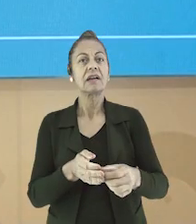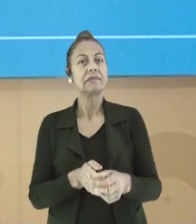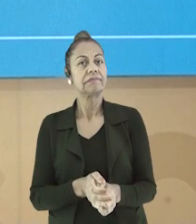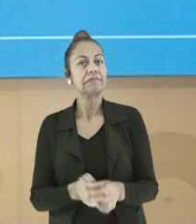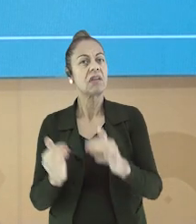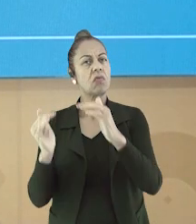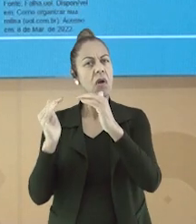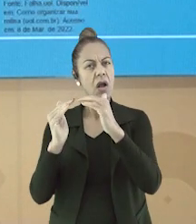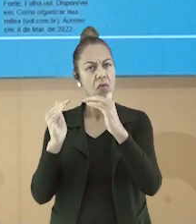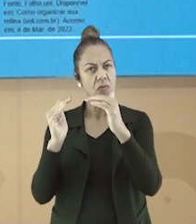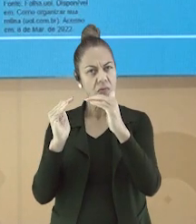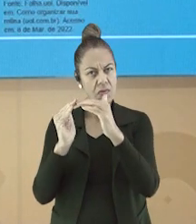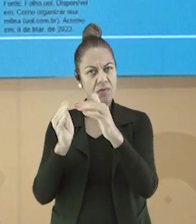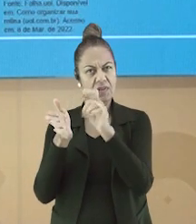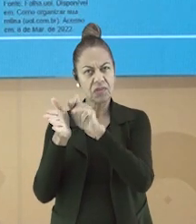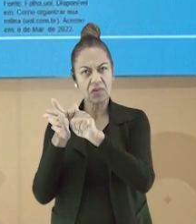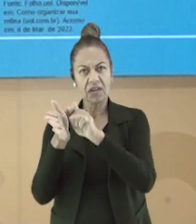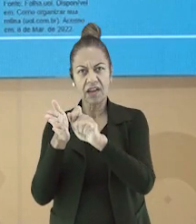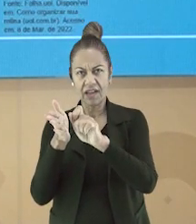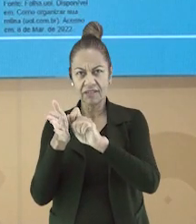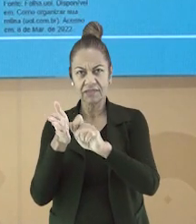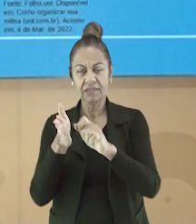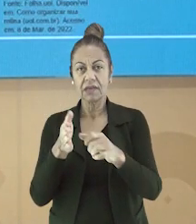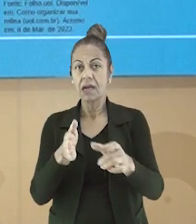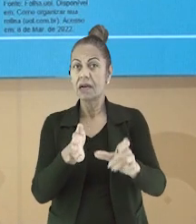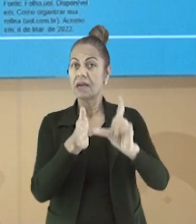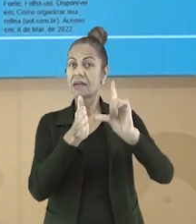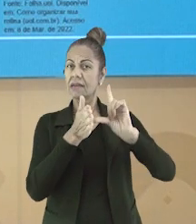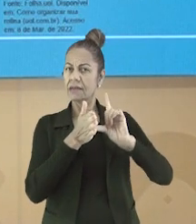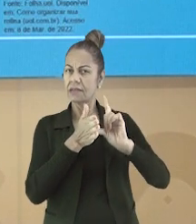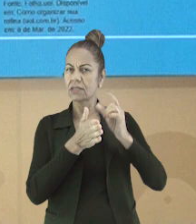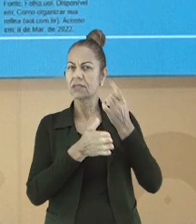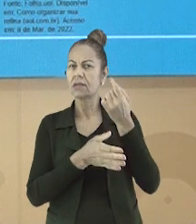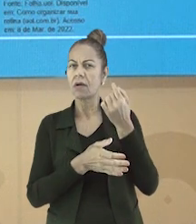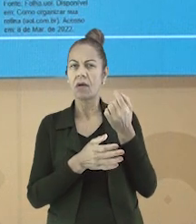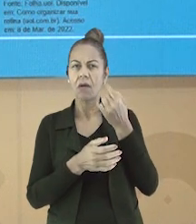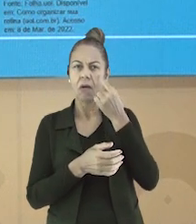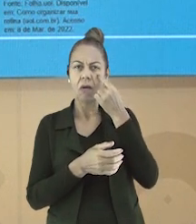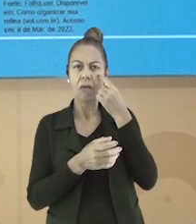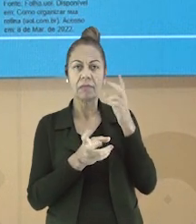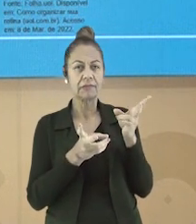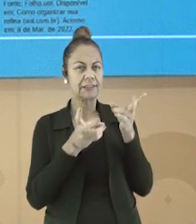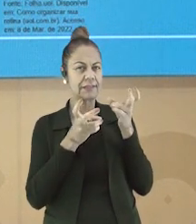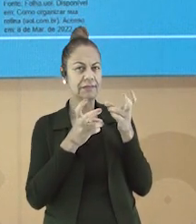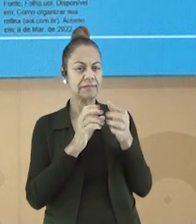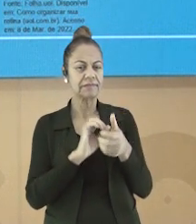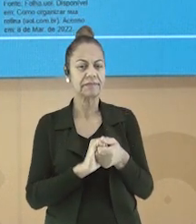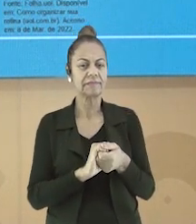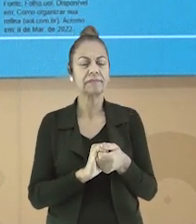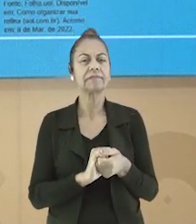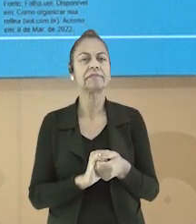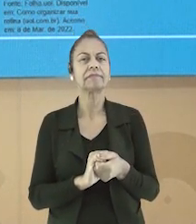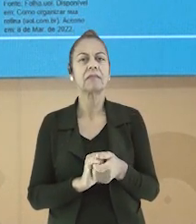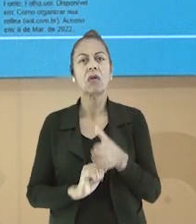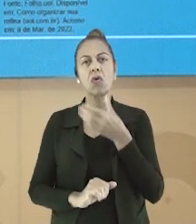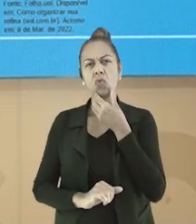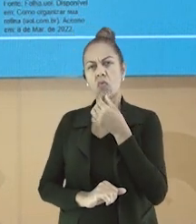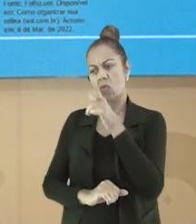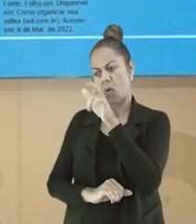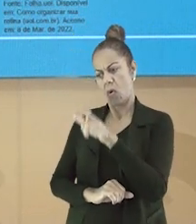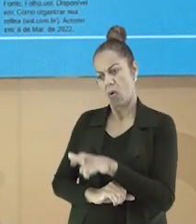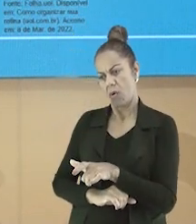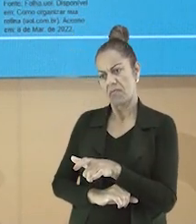Veja um exemplo de antes e do depois do novo acordo ortográfico. Antes.